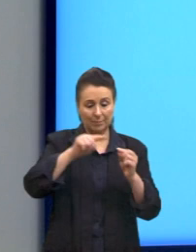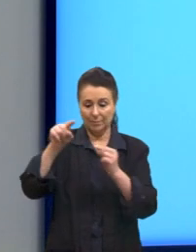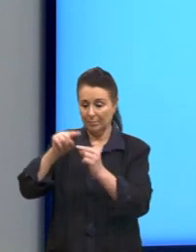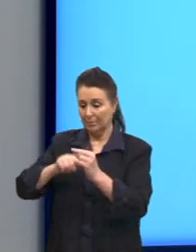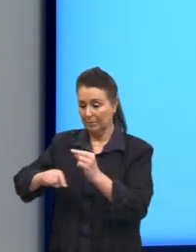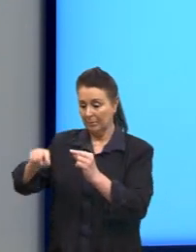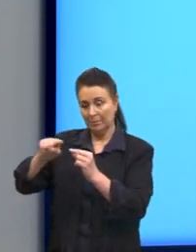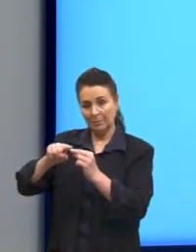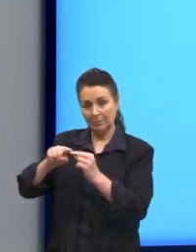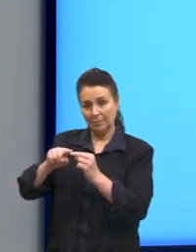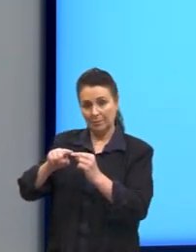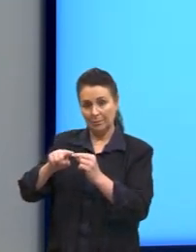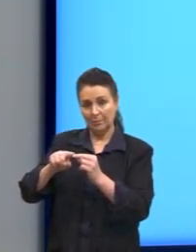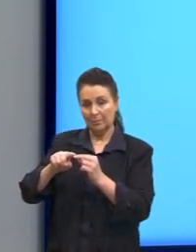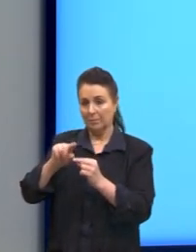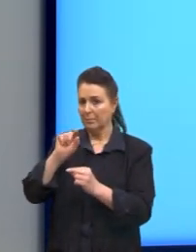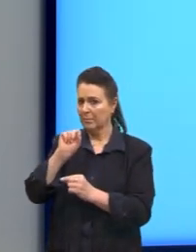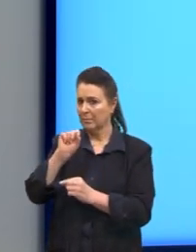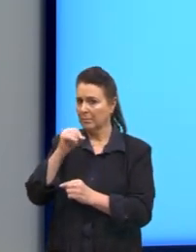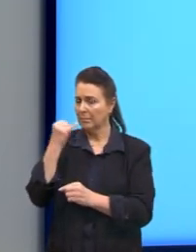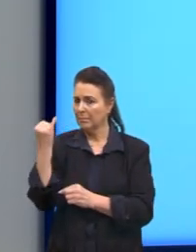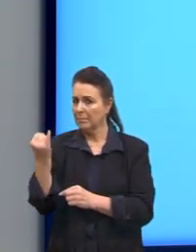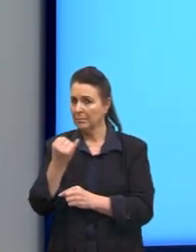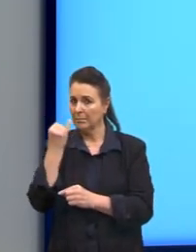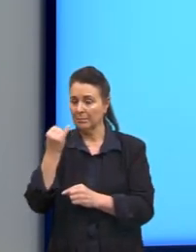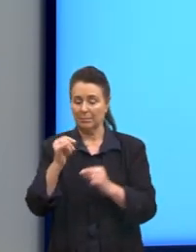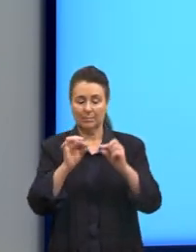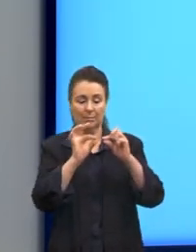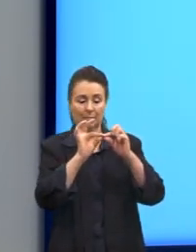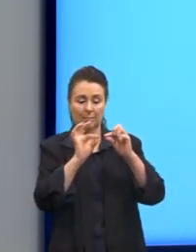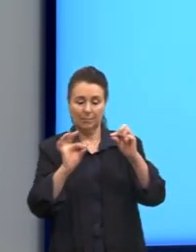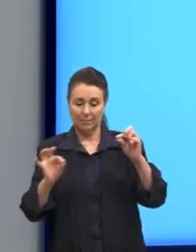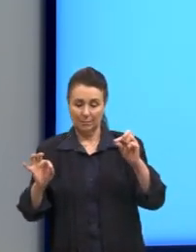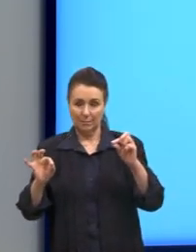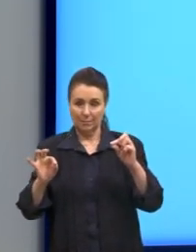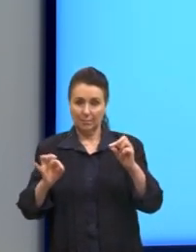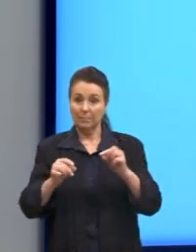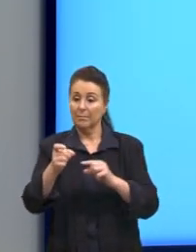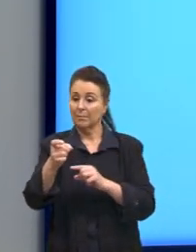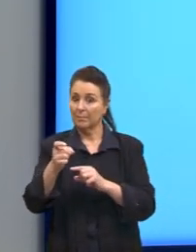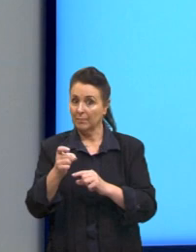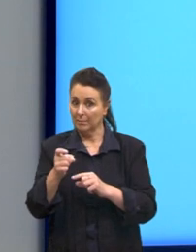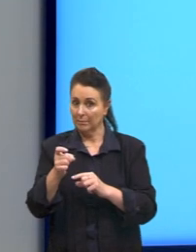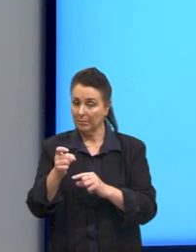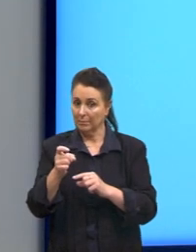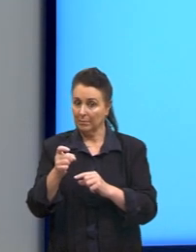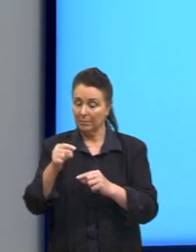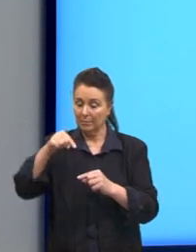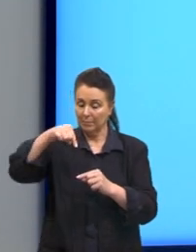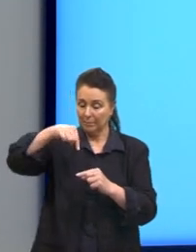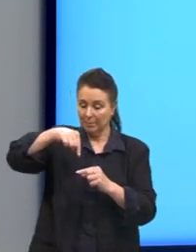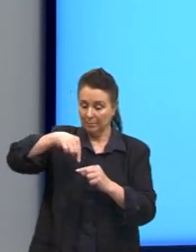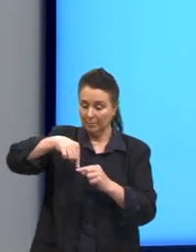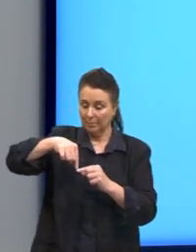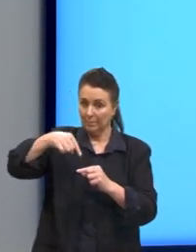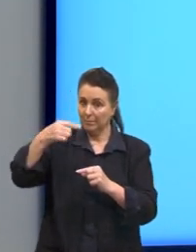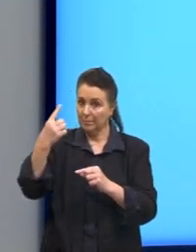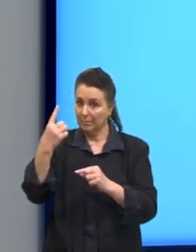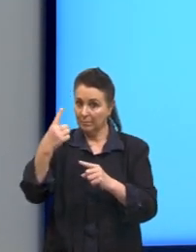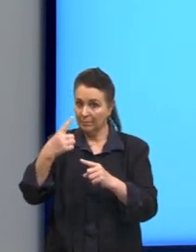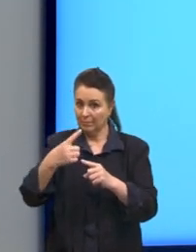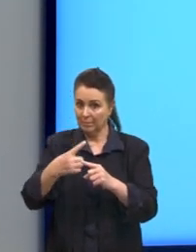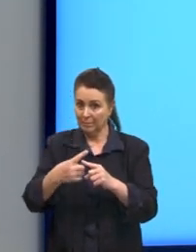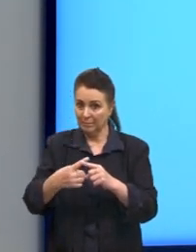importante notar? Que a reta e o eixo X se cruzaram em um pontinho, e aqui foi